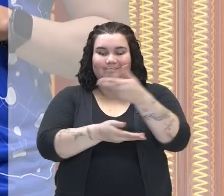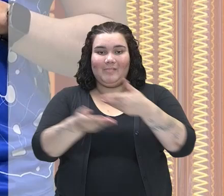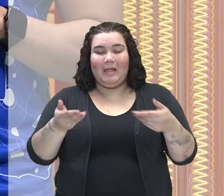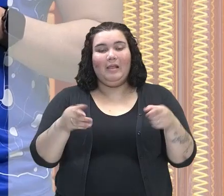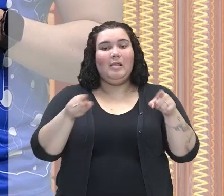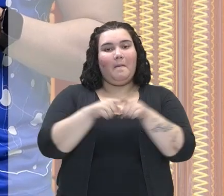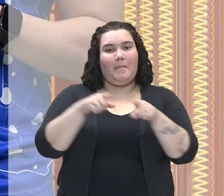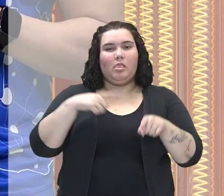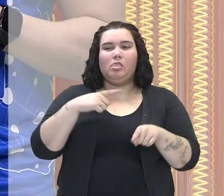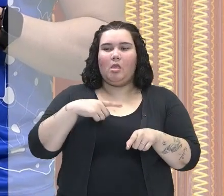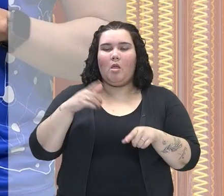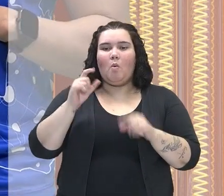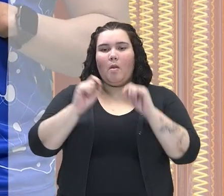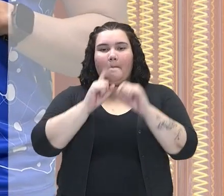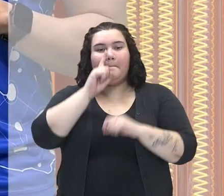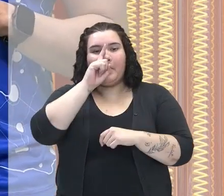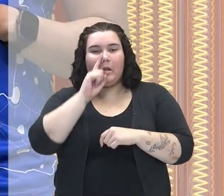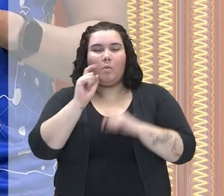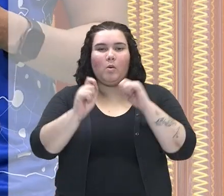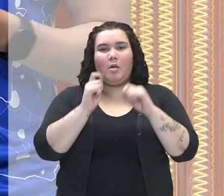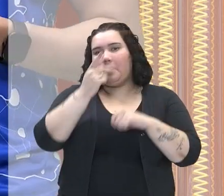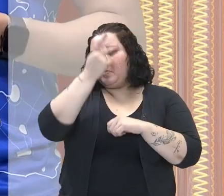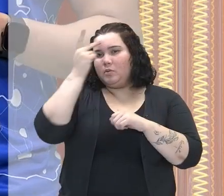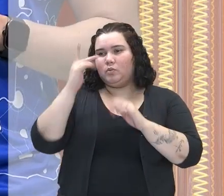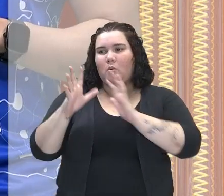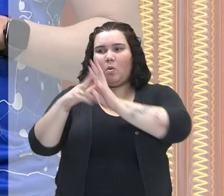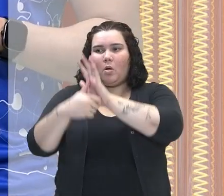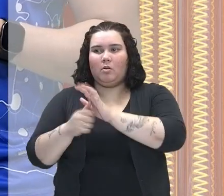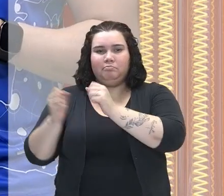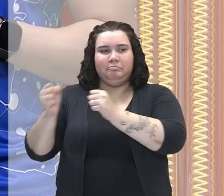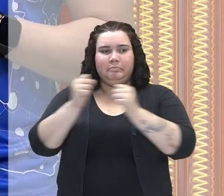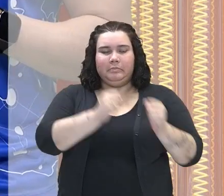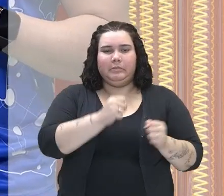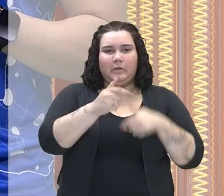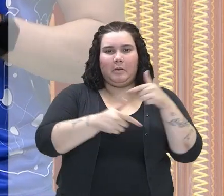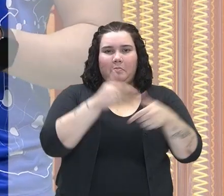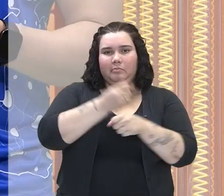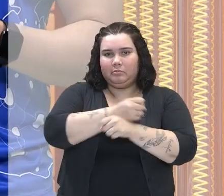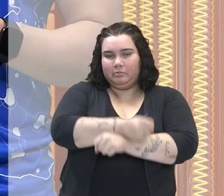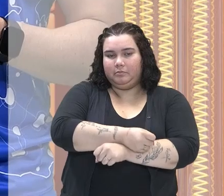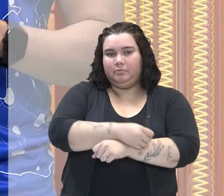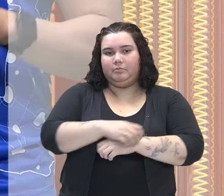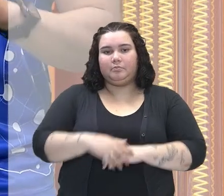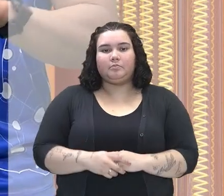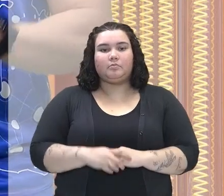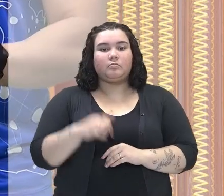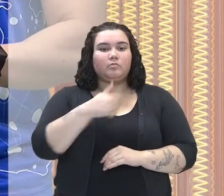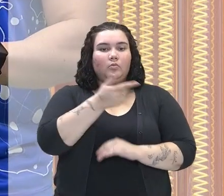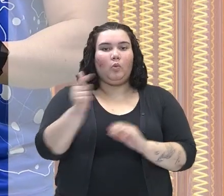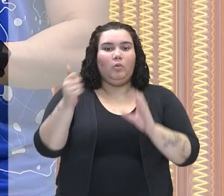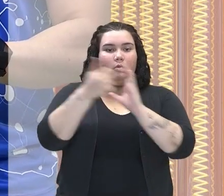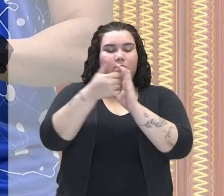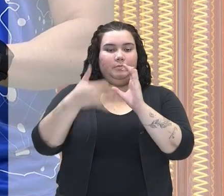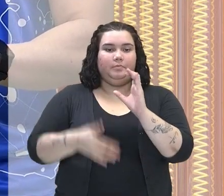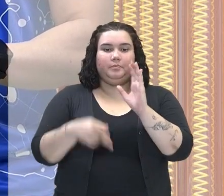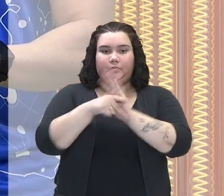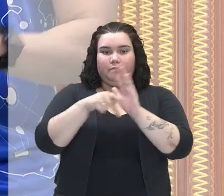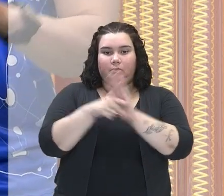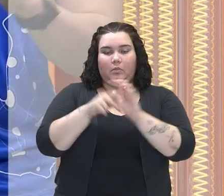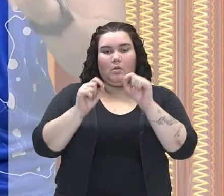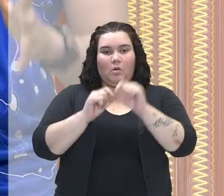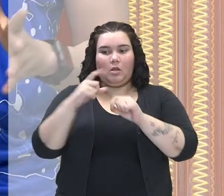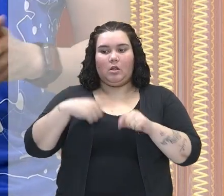também de tráfico humano. Outra característica aqui da colônia de centro era a produção agrícola, que era destinada tanto ao mercado